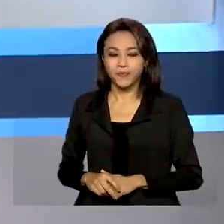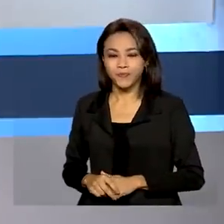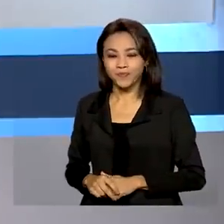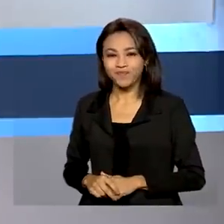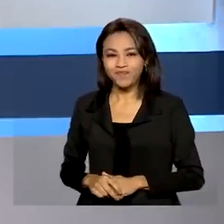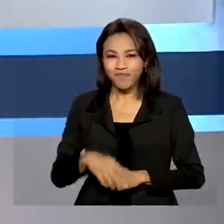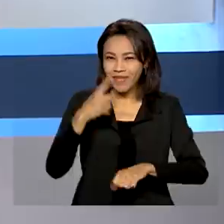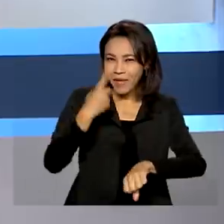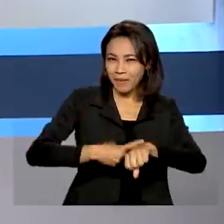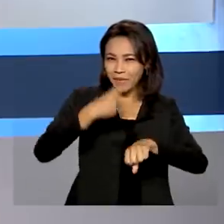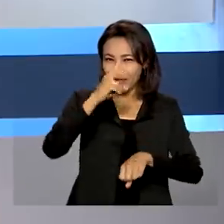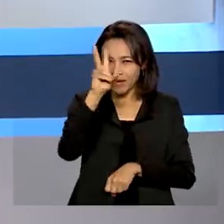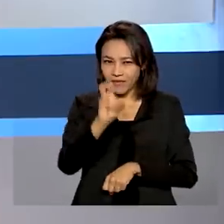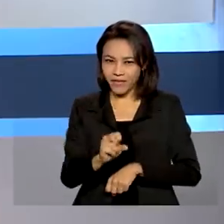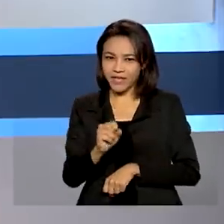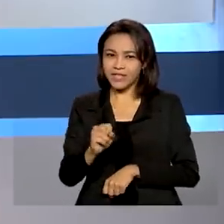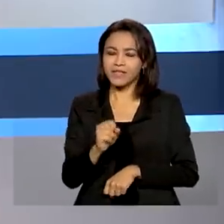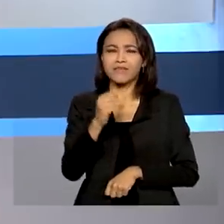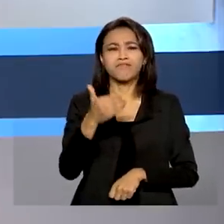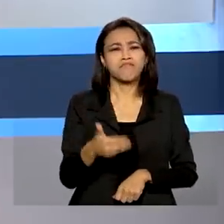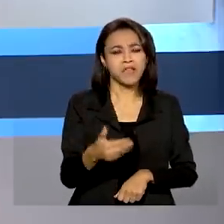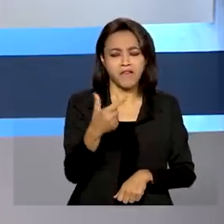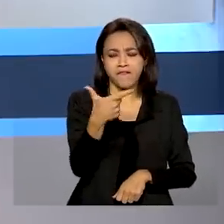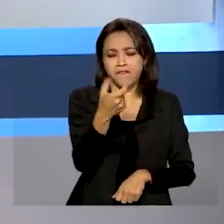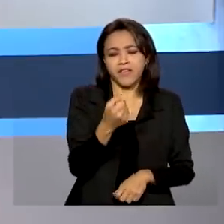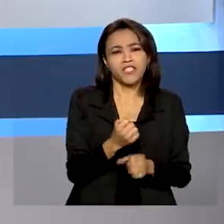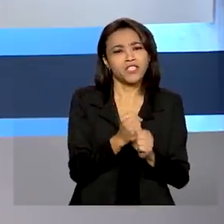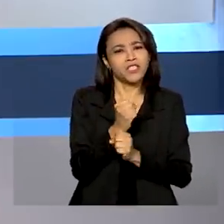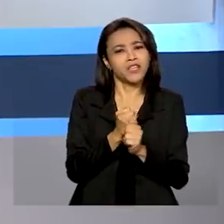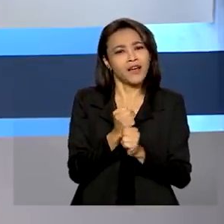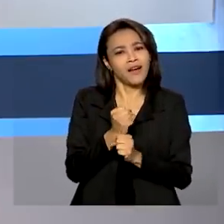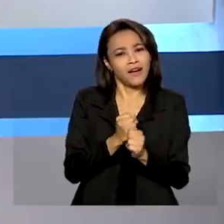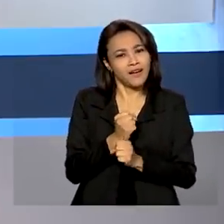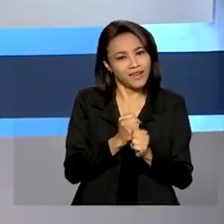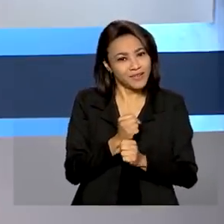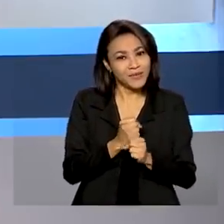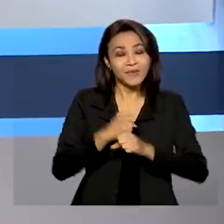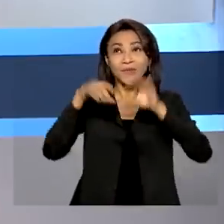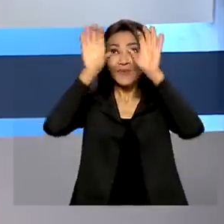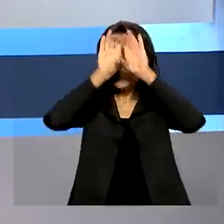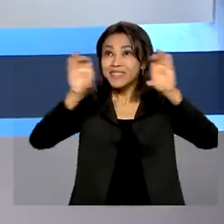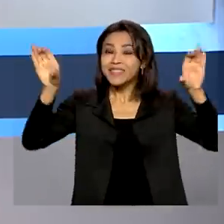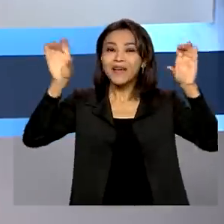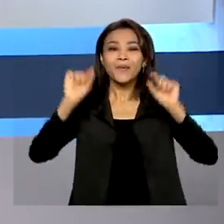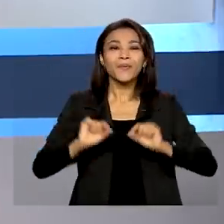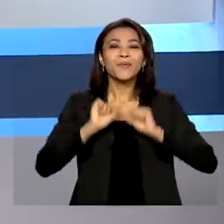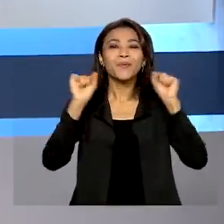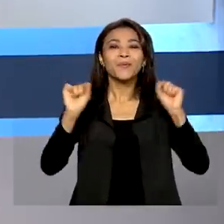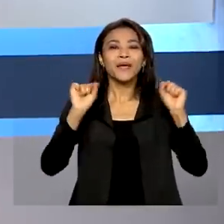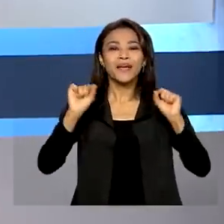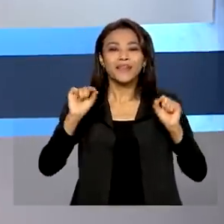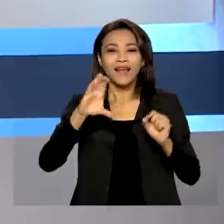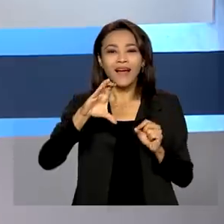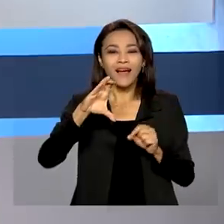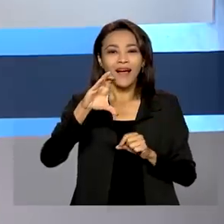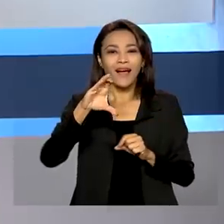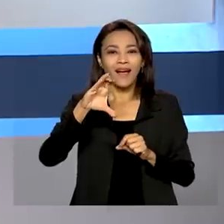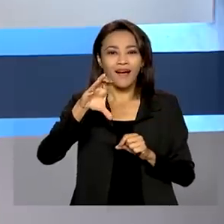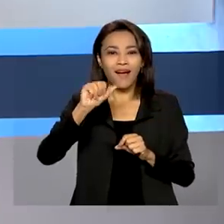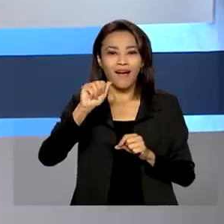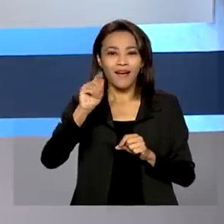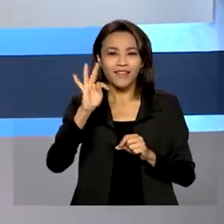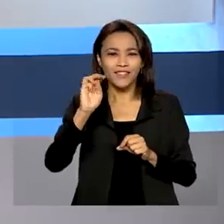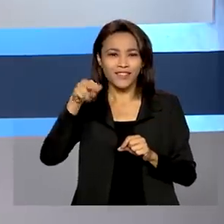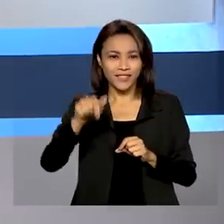E pela primeira vez, depois de mais de 20 anos, o céu da Caatinga recebeu de volta a ararinha azul, considerada